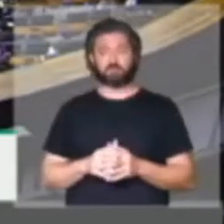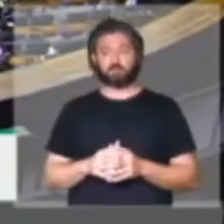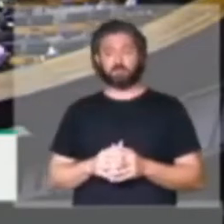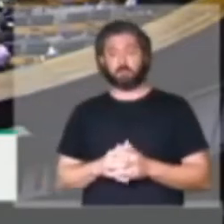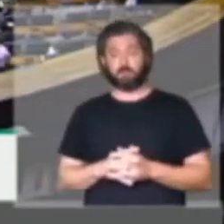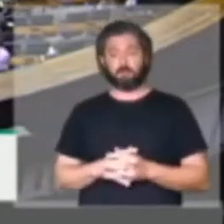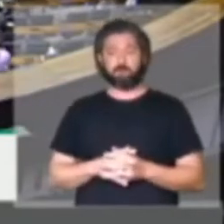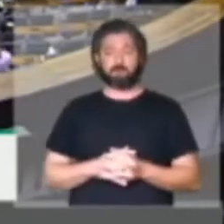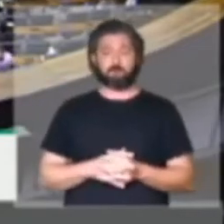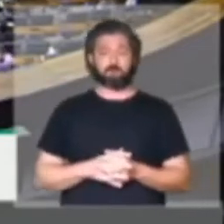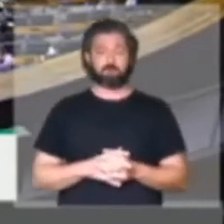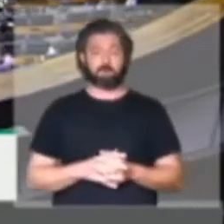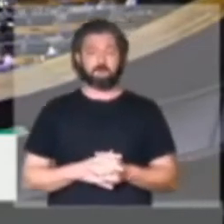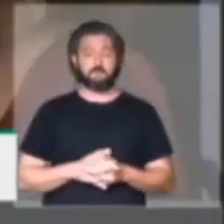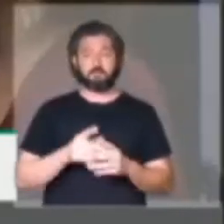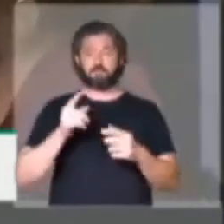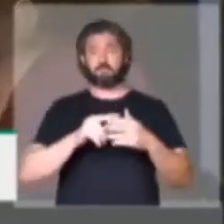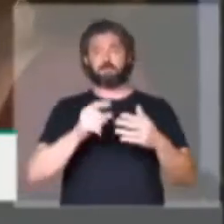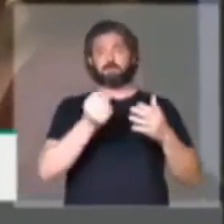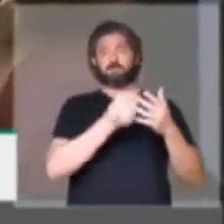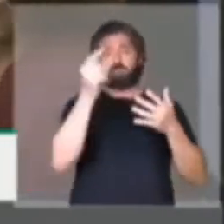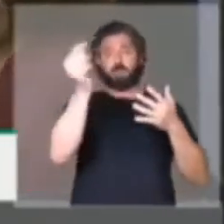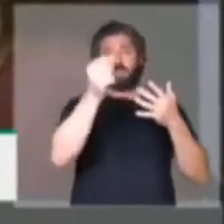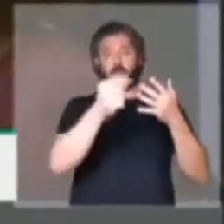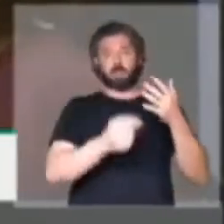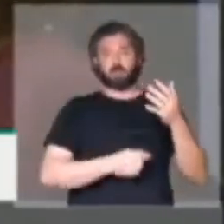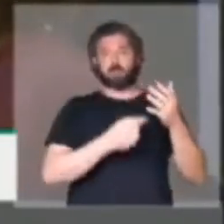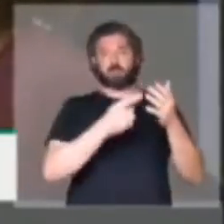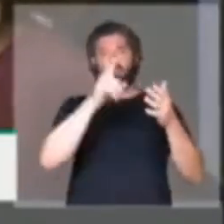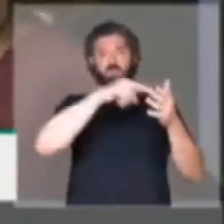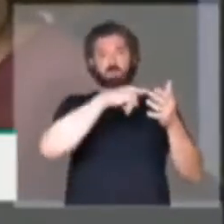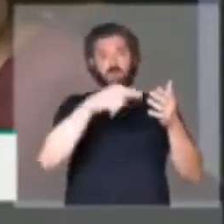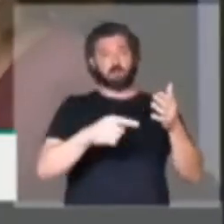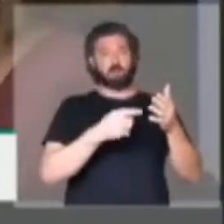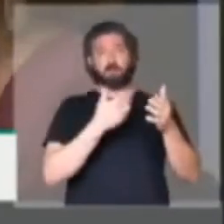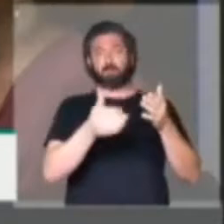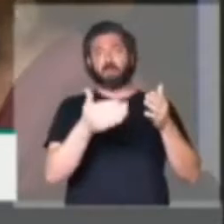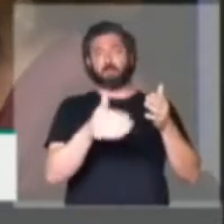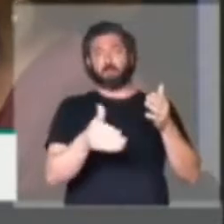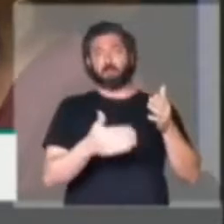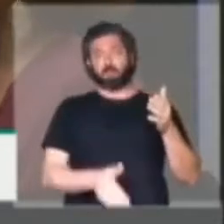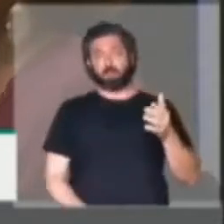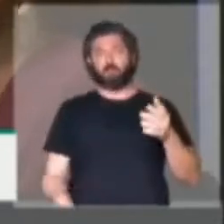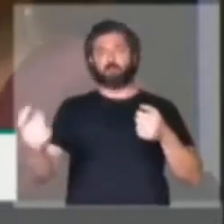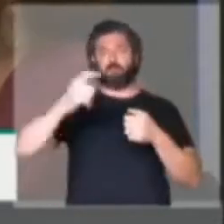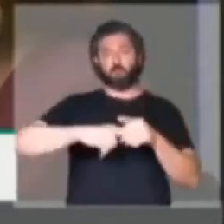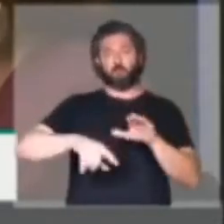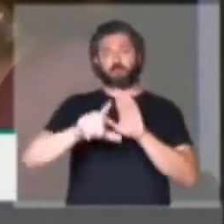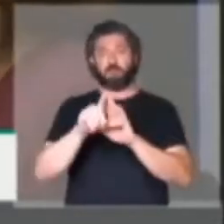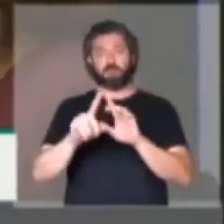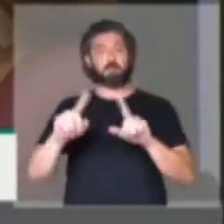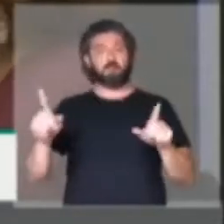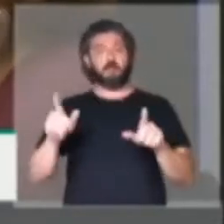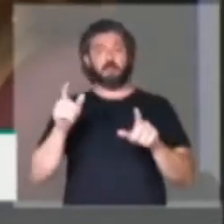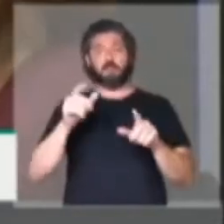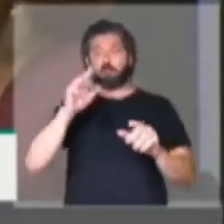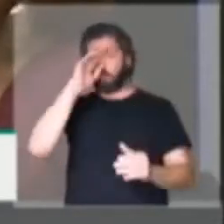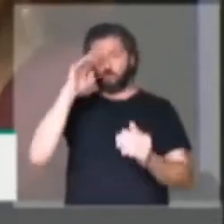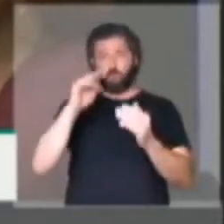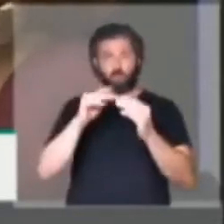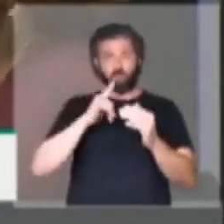O Congresso Nacional derrubou diversos itens que foram vetados na lei de abuso de autoridade, mas ainda assim ainda não há um